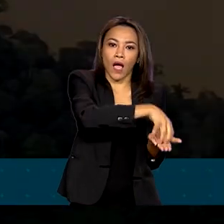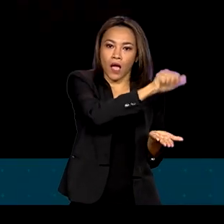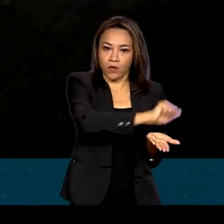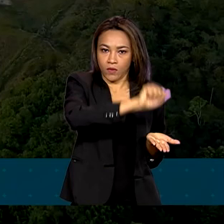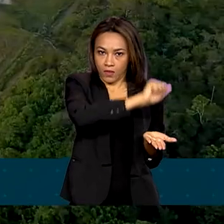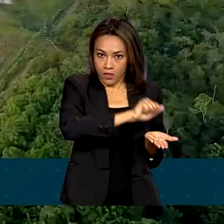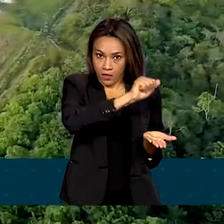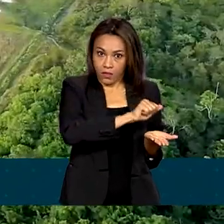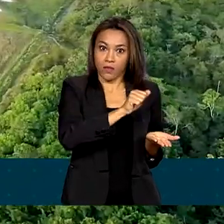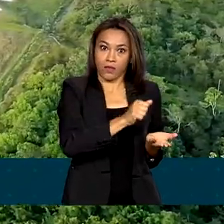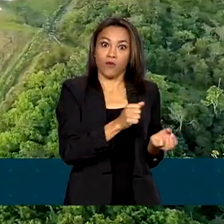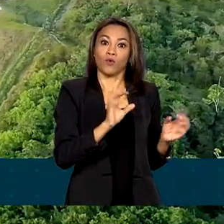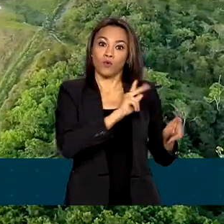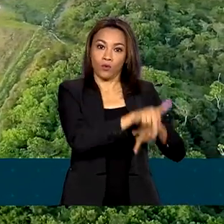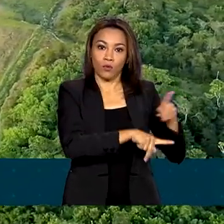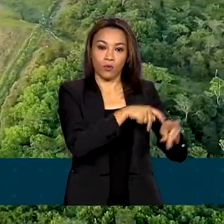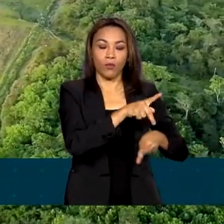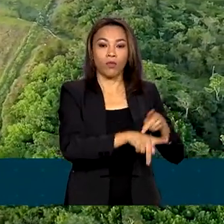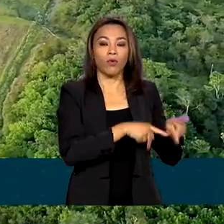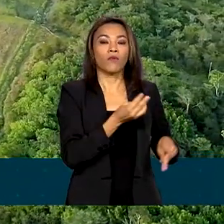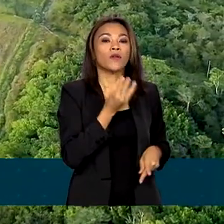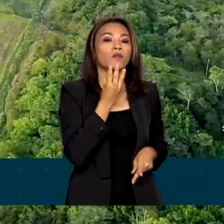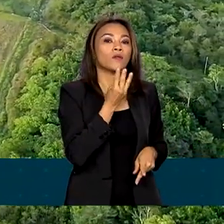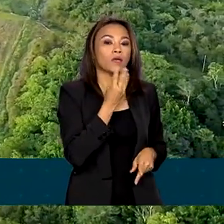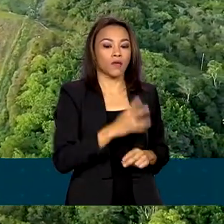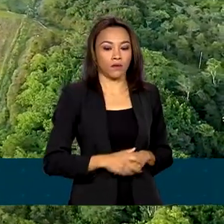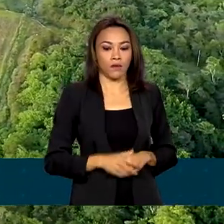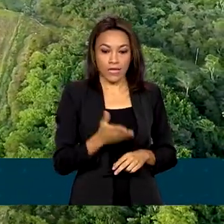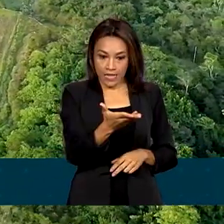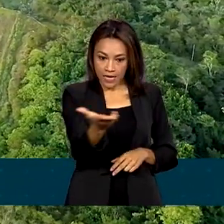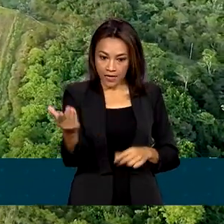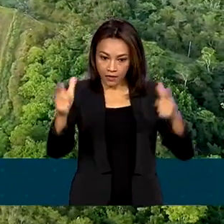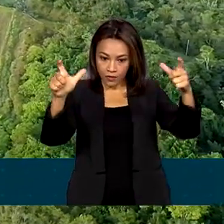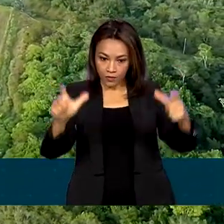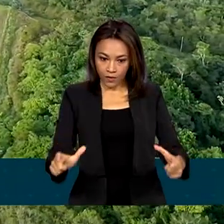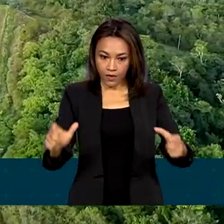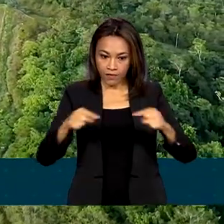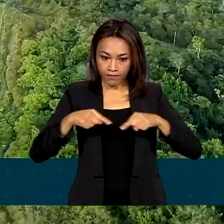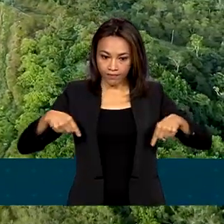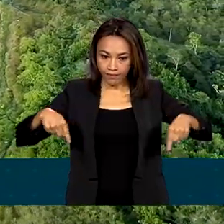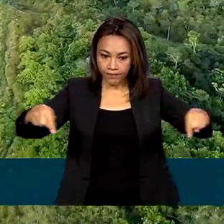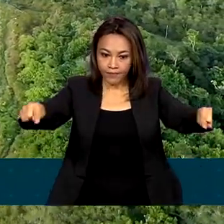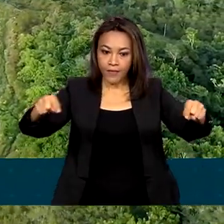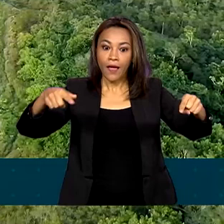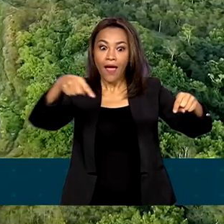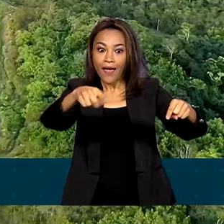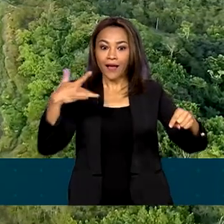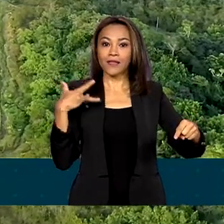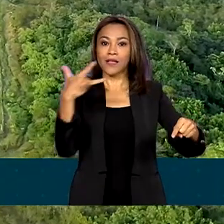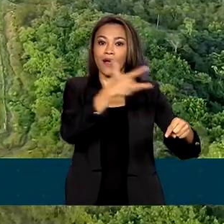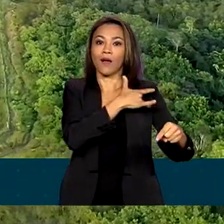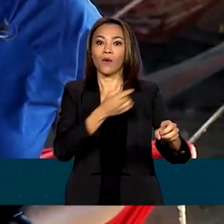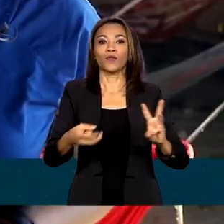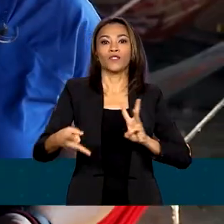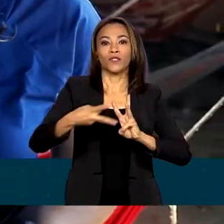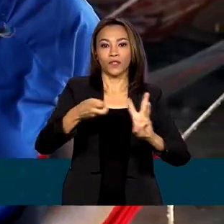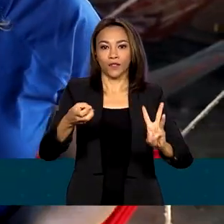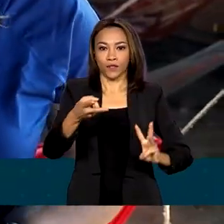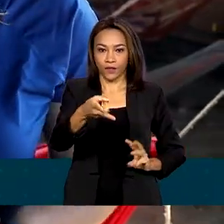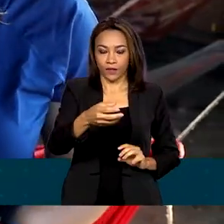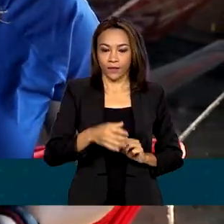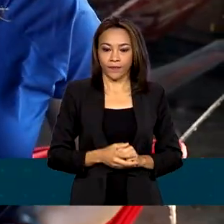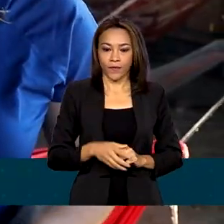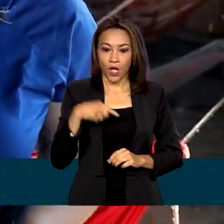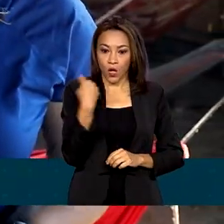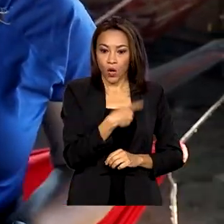Yanomami. É ao lado do Pelotão de Surucucu que fica a maior unidade de saúde indígena da região. A nossa equipe